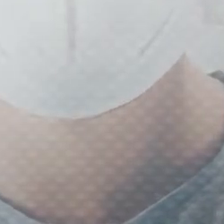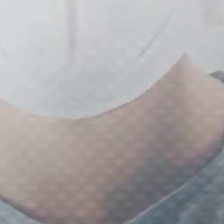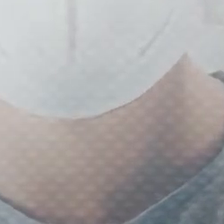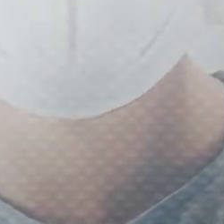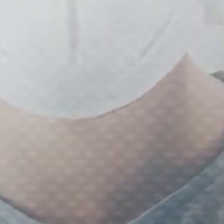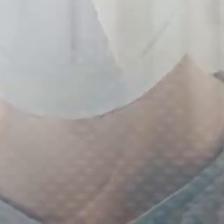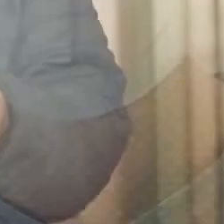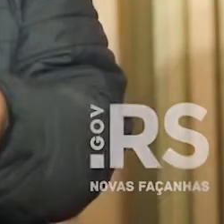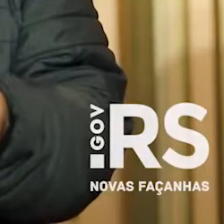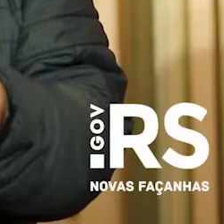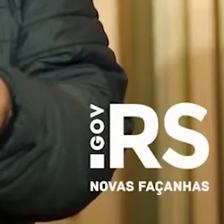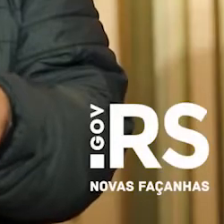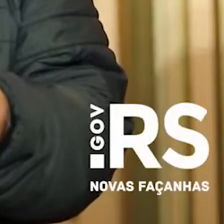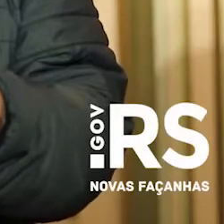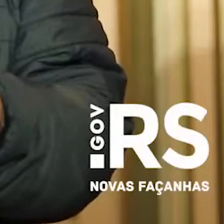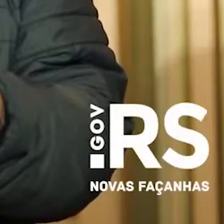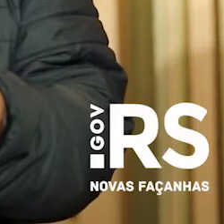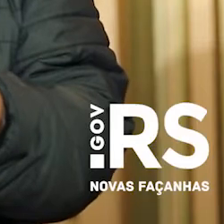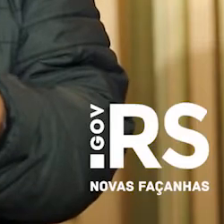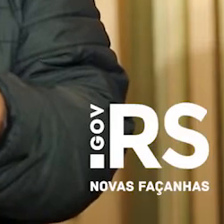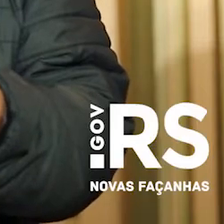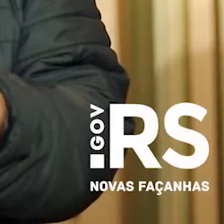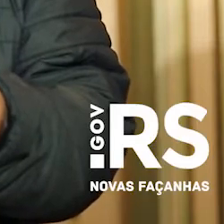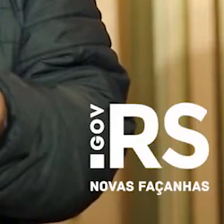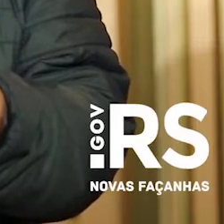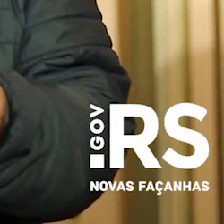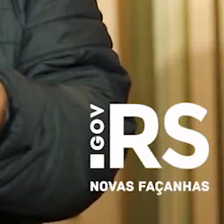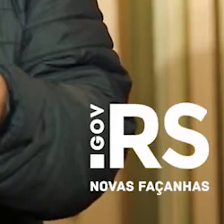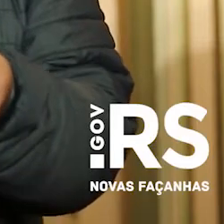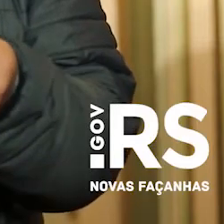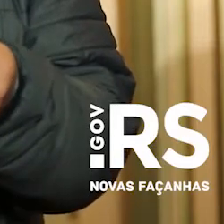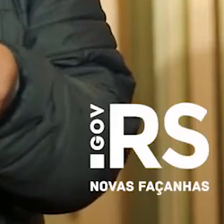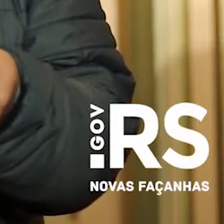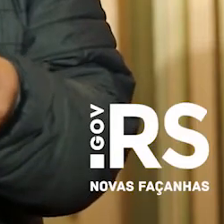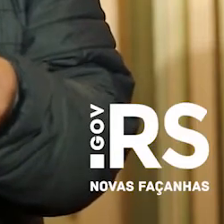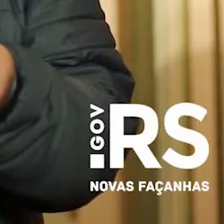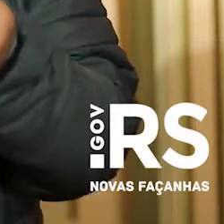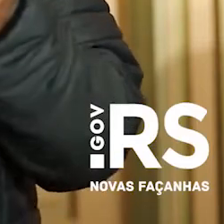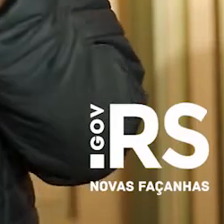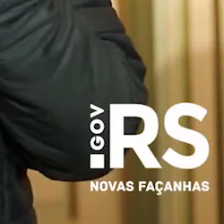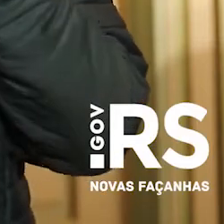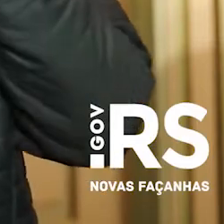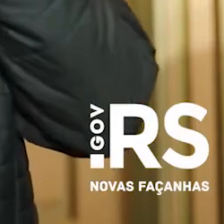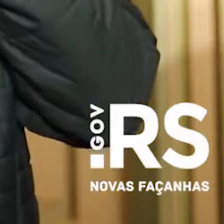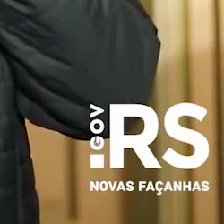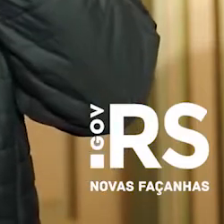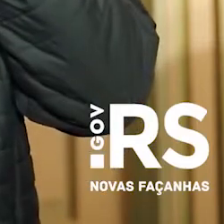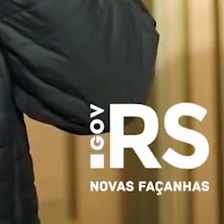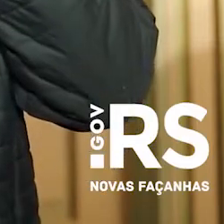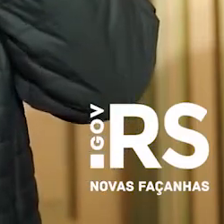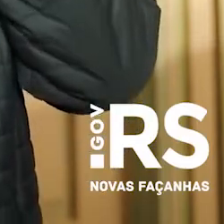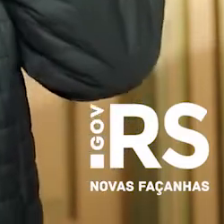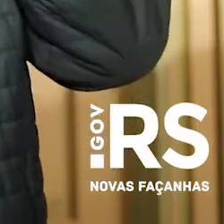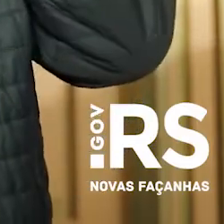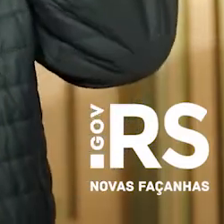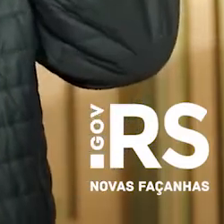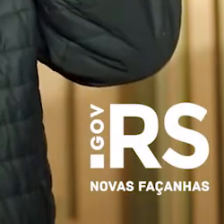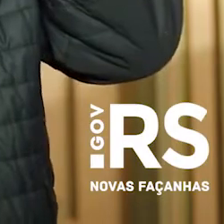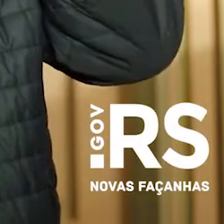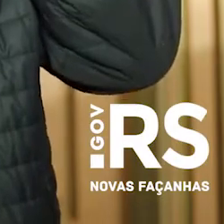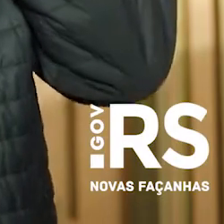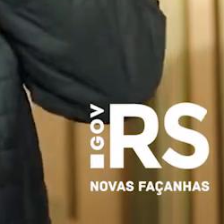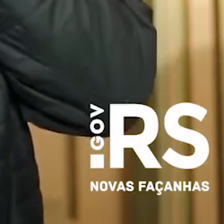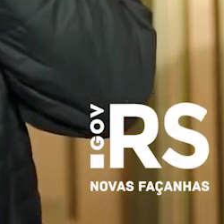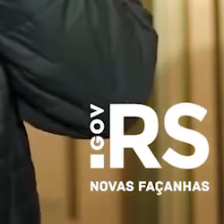Eu pego pelas alças. Se essas alças forem de elástico, isso me facilita, mas não precisa necessariamente. Eu ajusto na